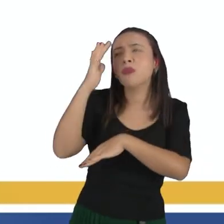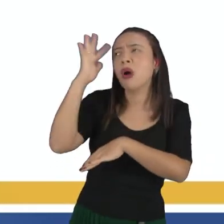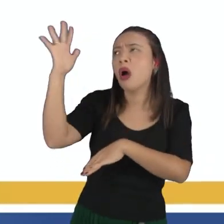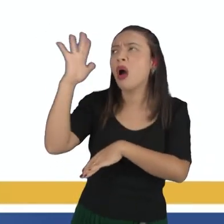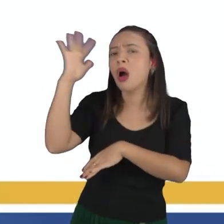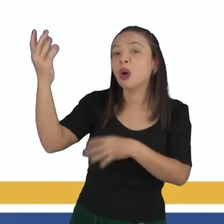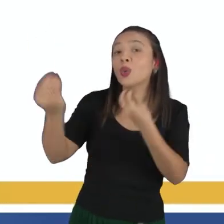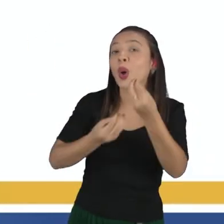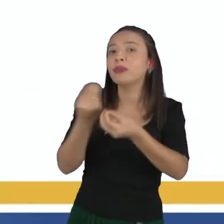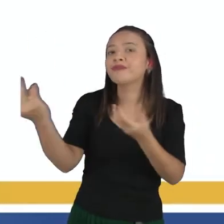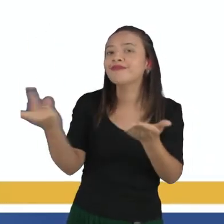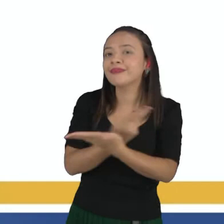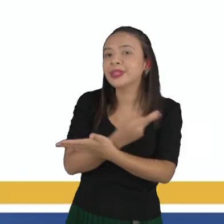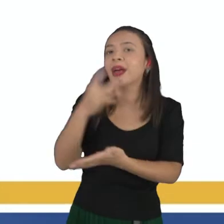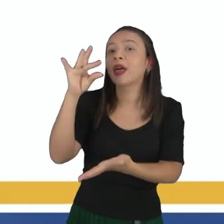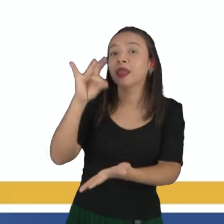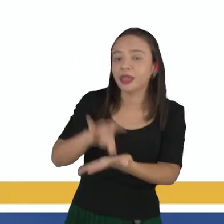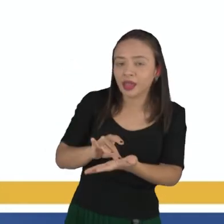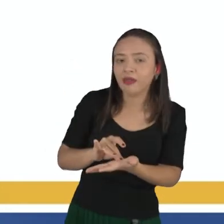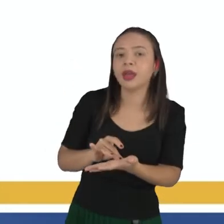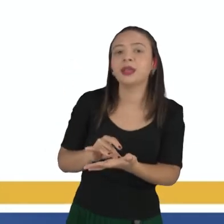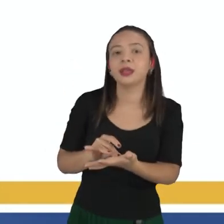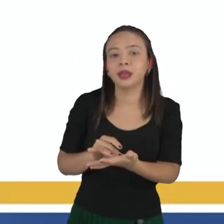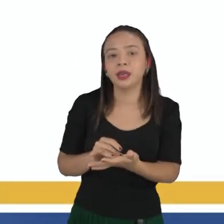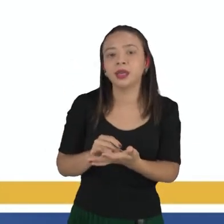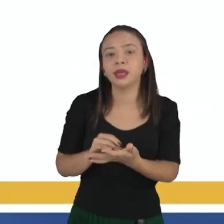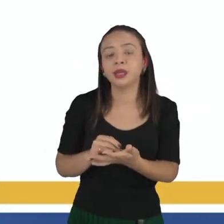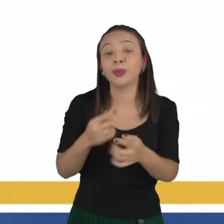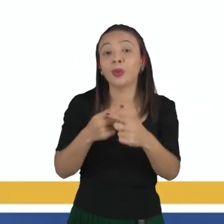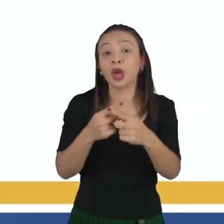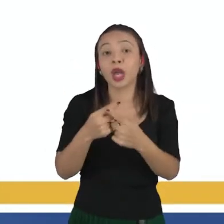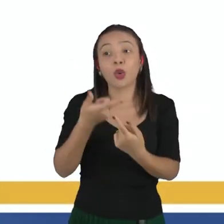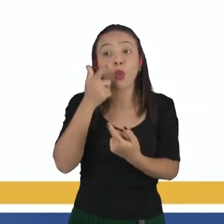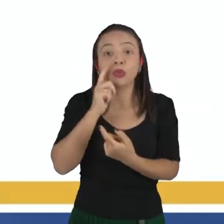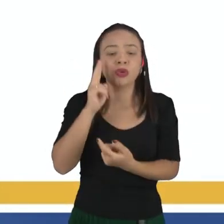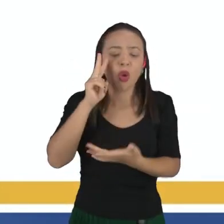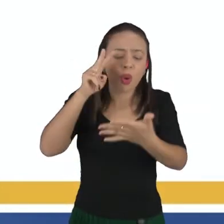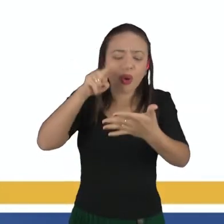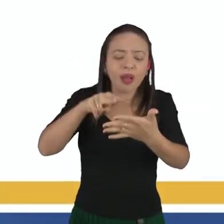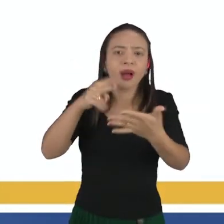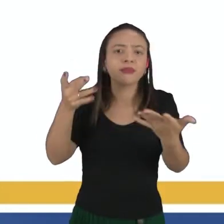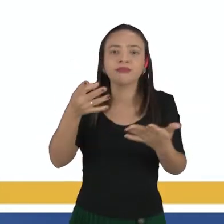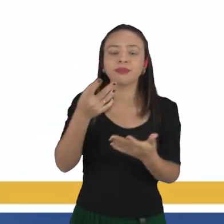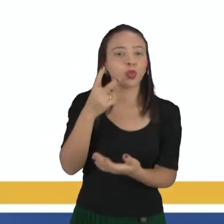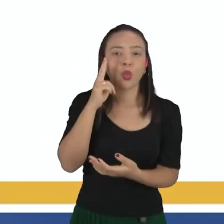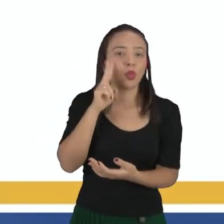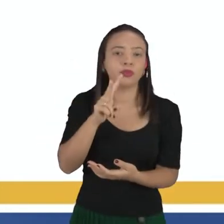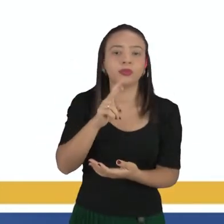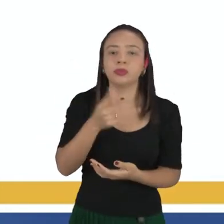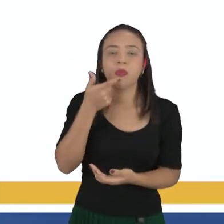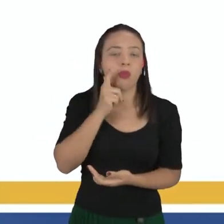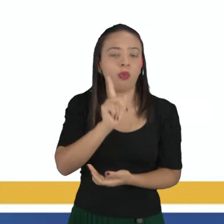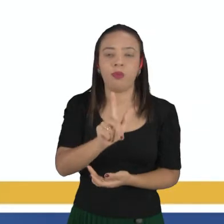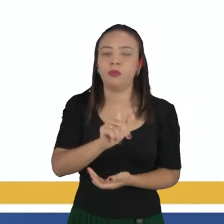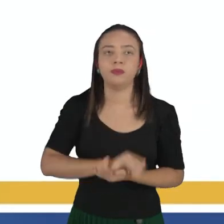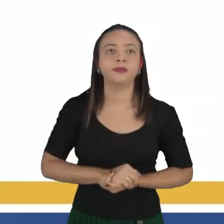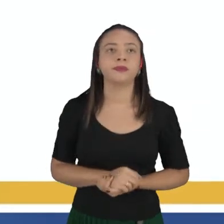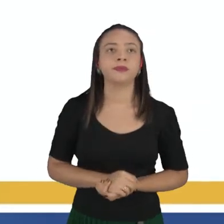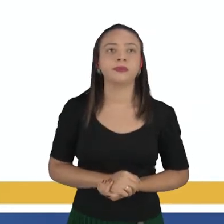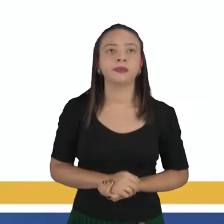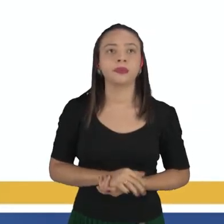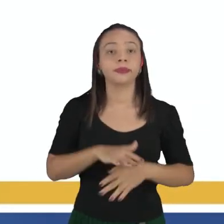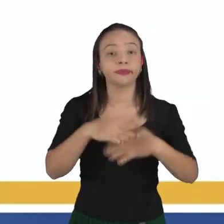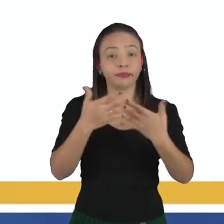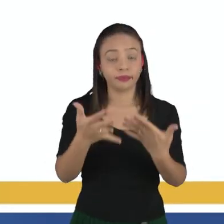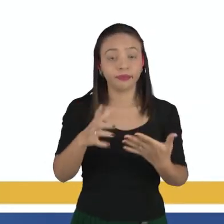acontece, como que o funcionamento daquilo que a gente não consegue enxergar a olho nu. Beleza? Então a partir daí o que